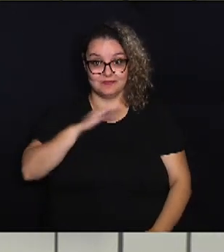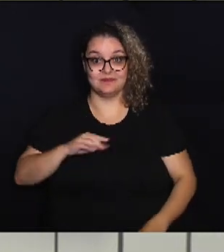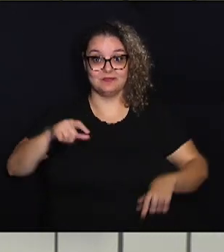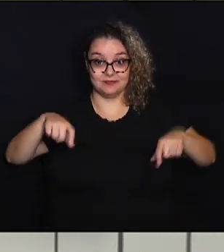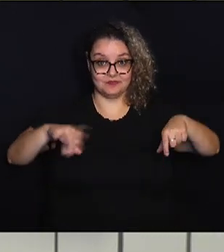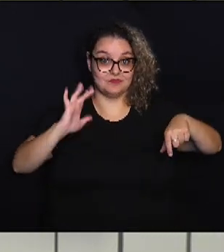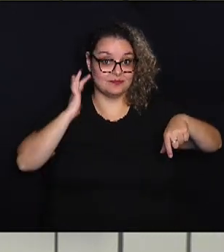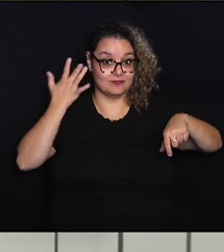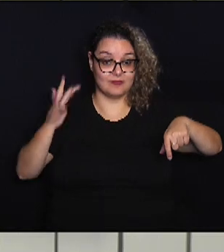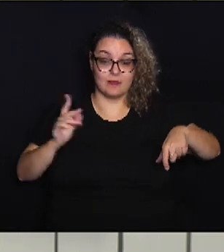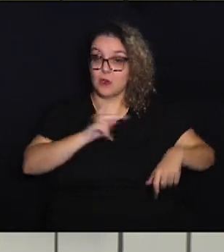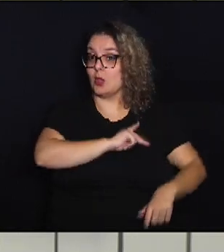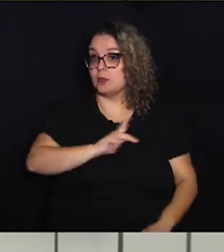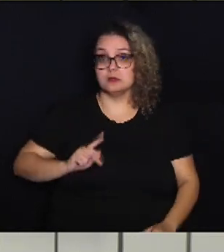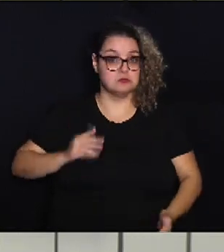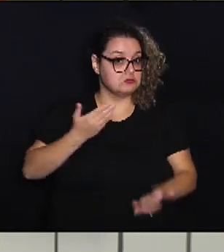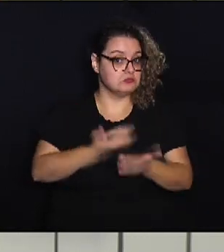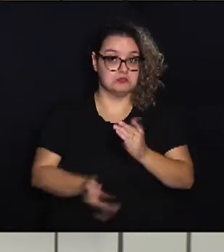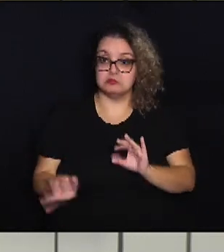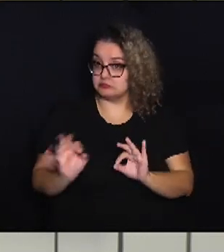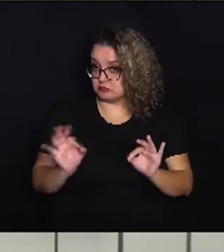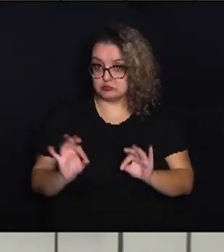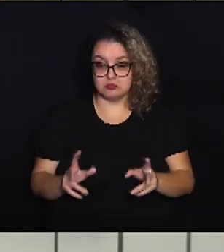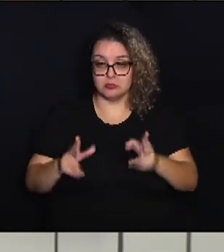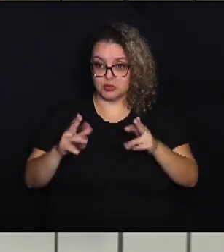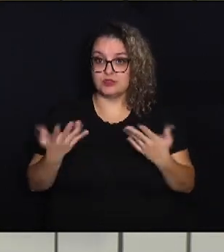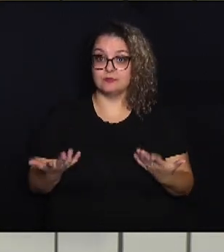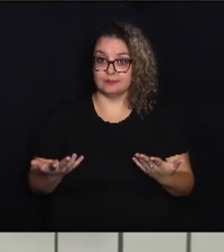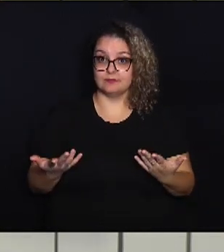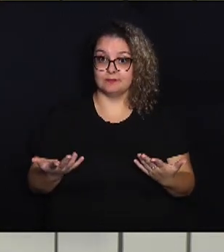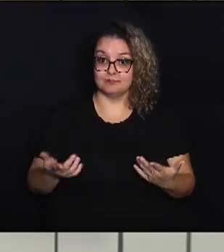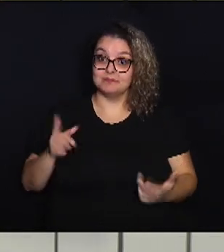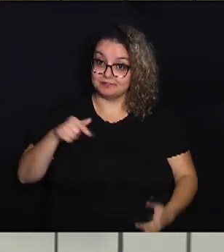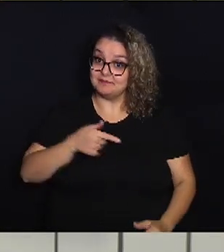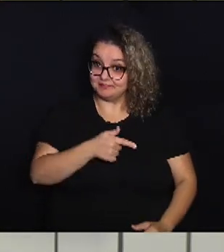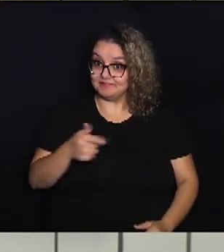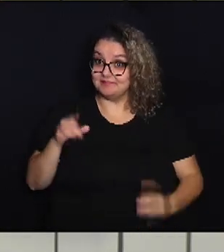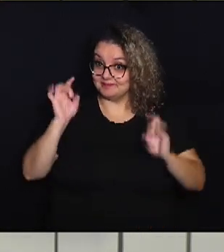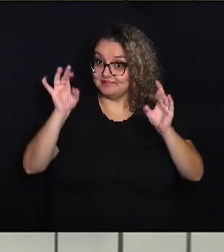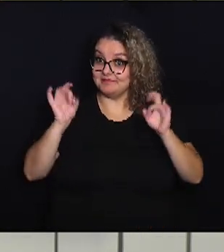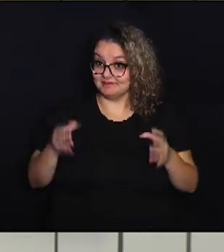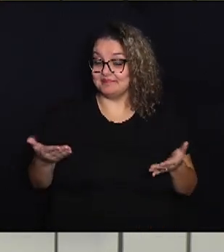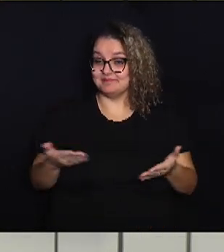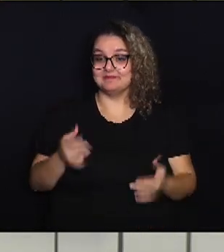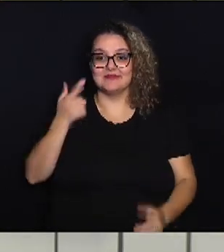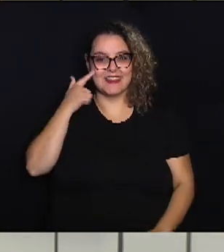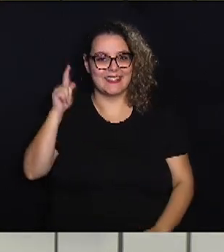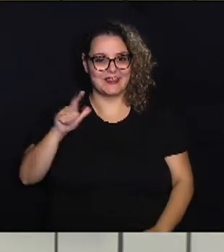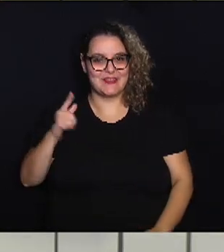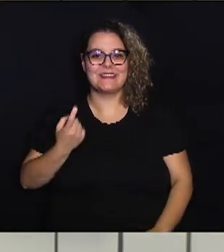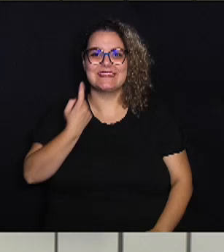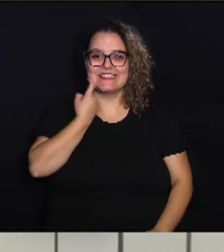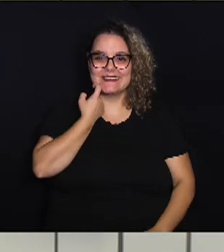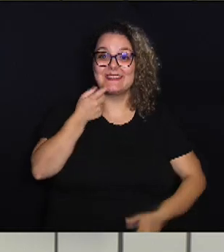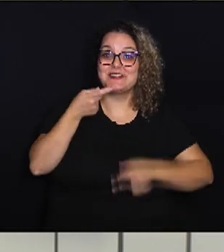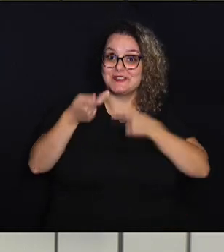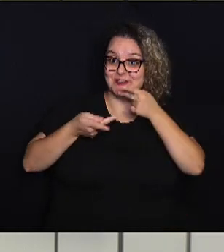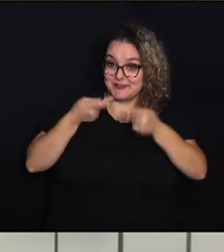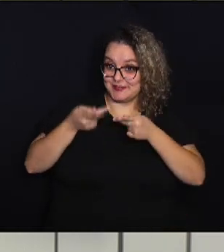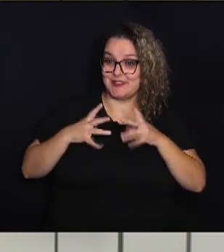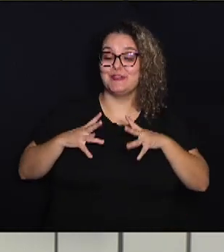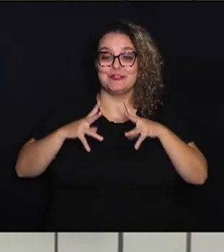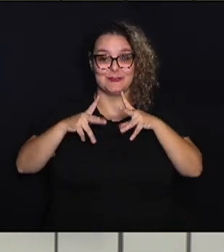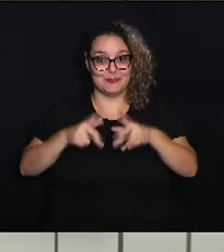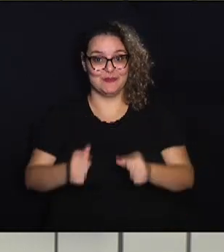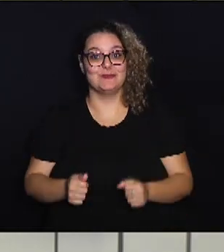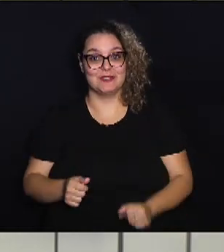A ponte não perdeu nenhum atleta por suspensão. É uma semana especial agora e claro que na sexta-feira a gente conta tudo